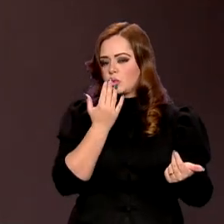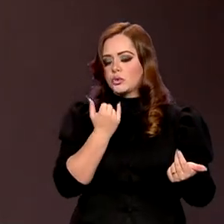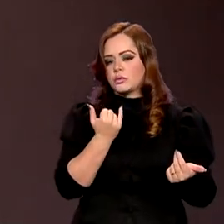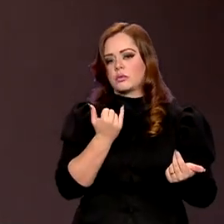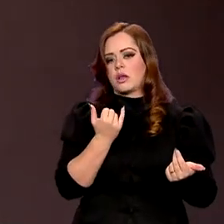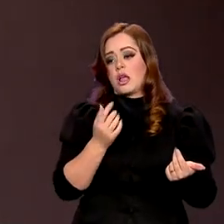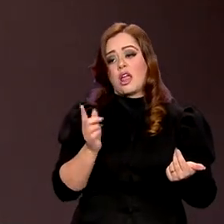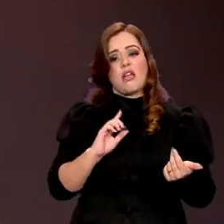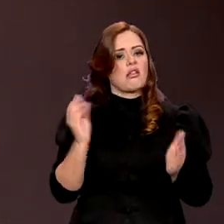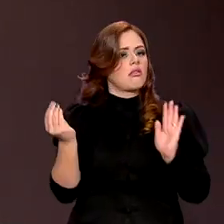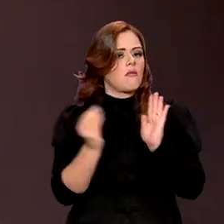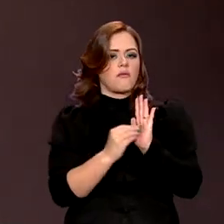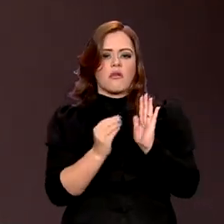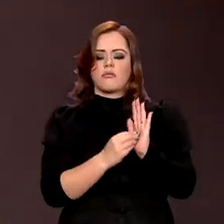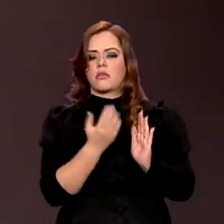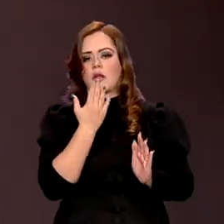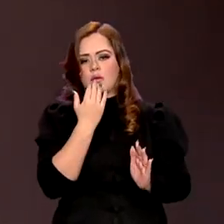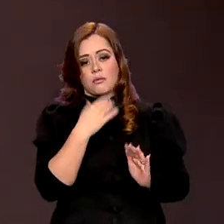alimento e não faltar alimento, não é verdade? farta e não faltar, faltar.